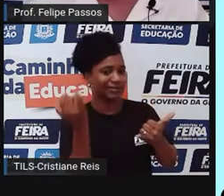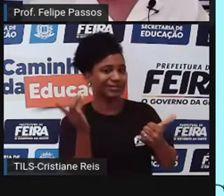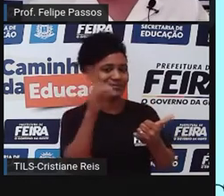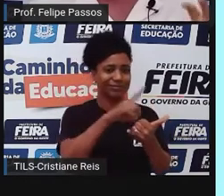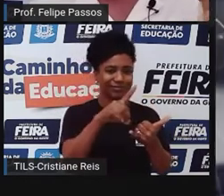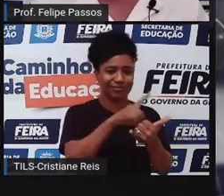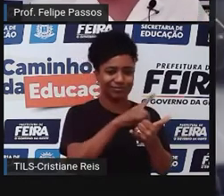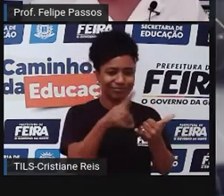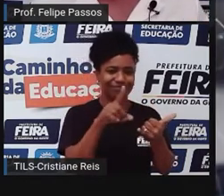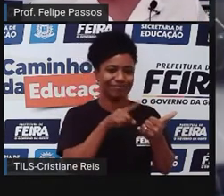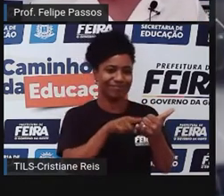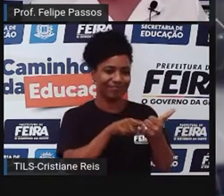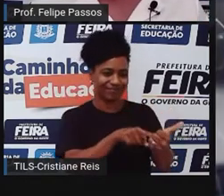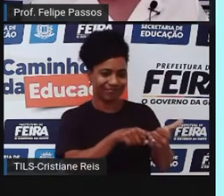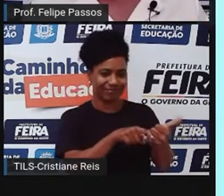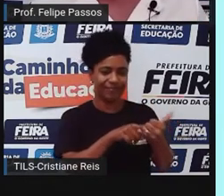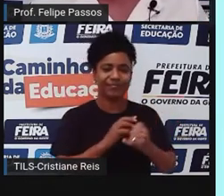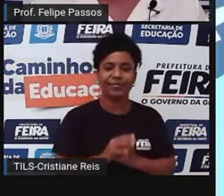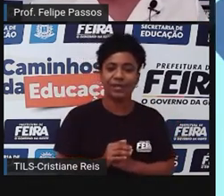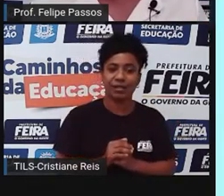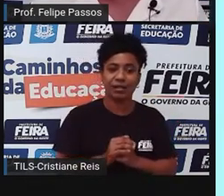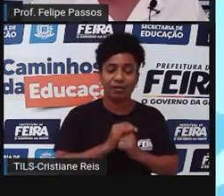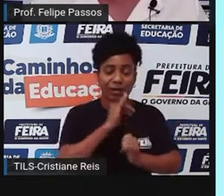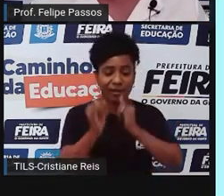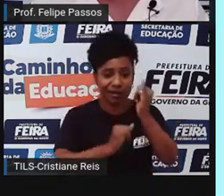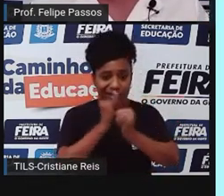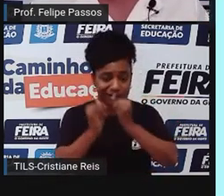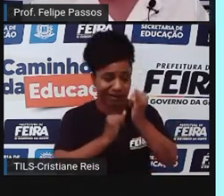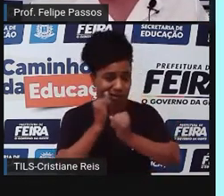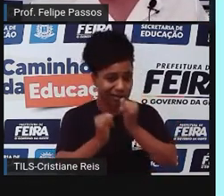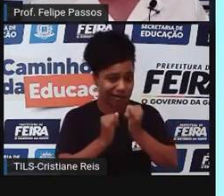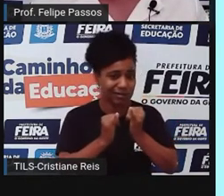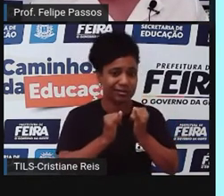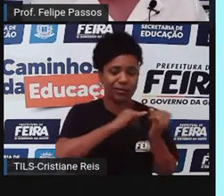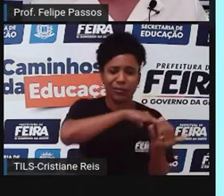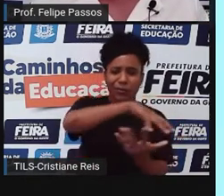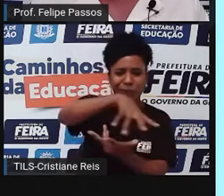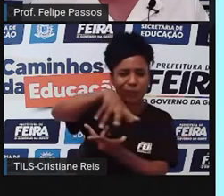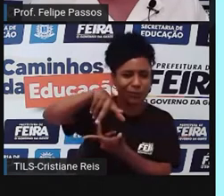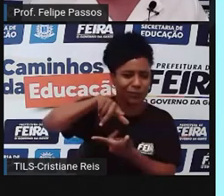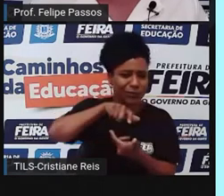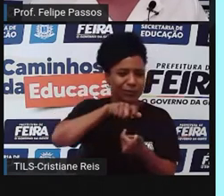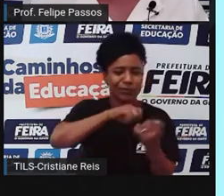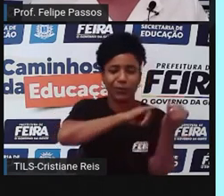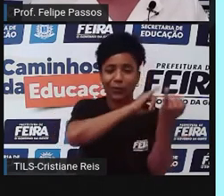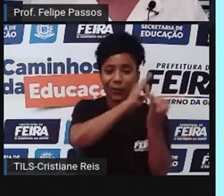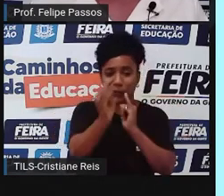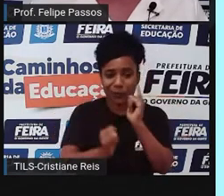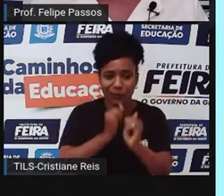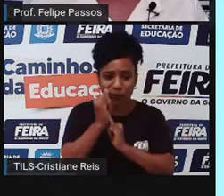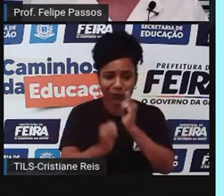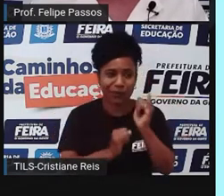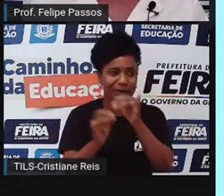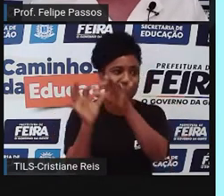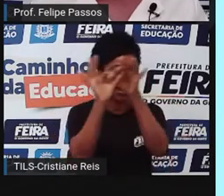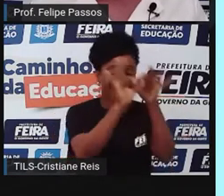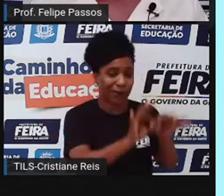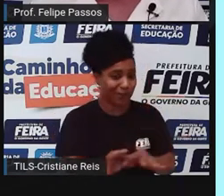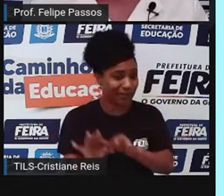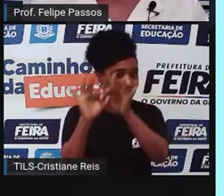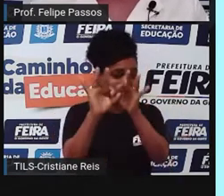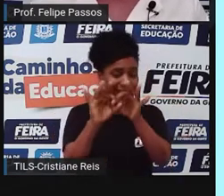internet, que está no mundo todo, ela tem uma diversidade de aplicativos e de